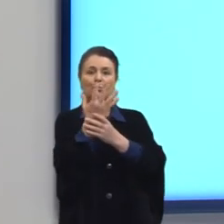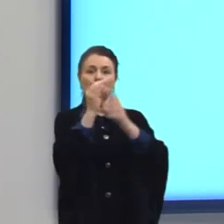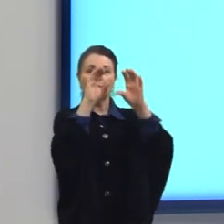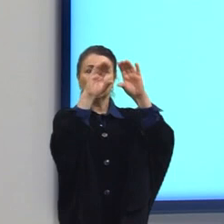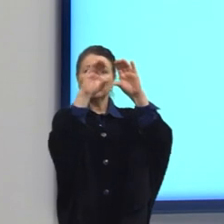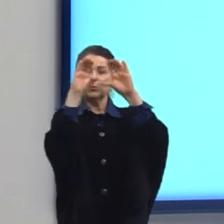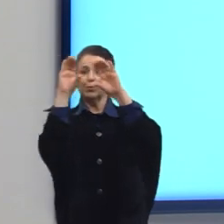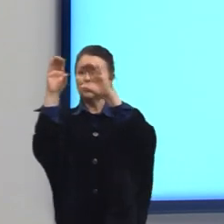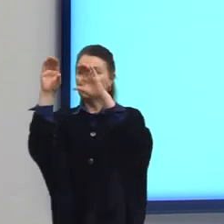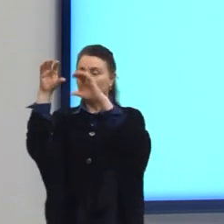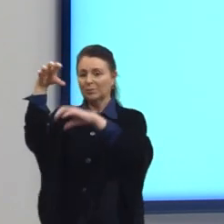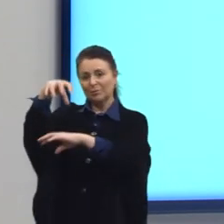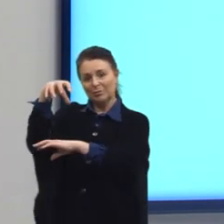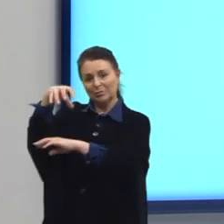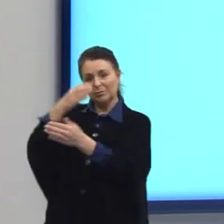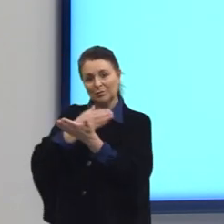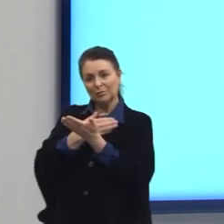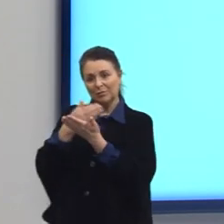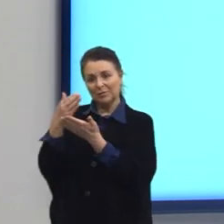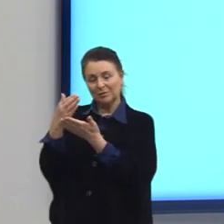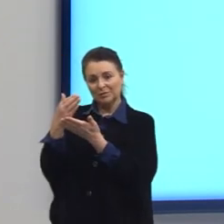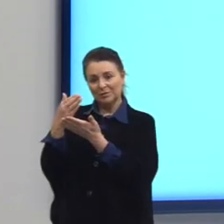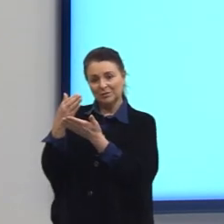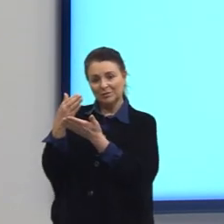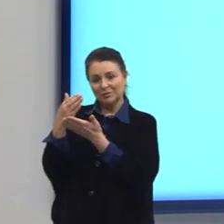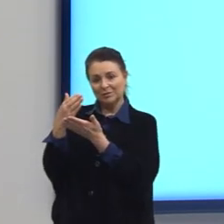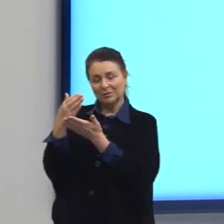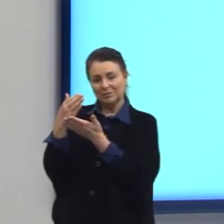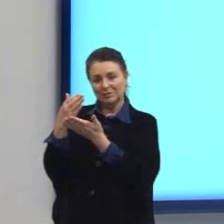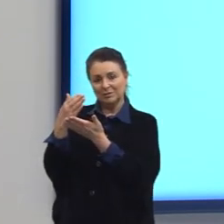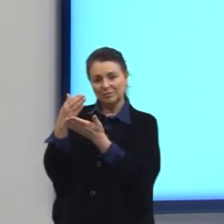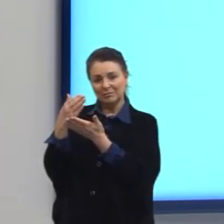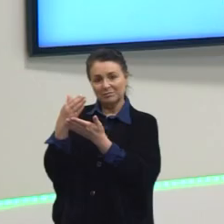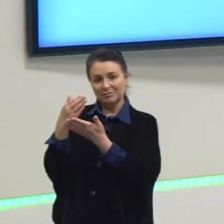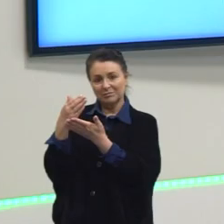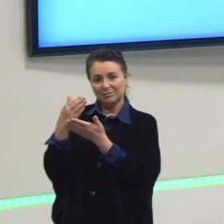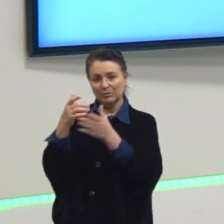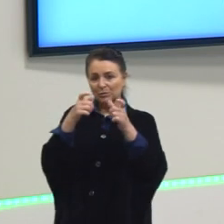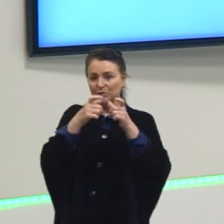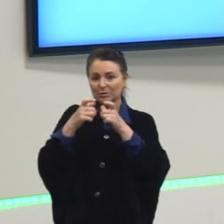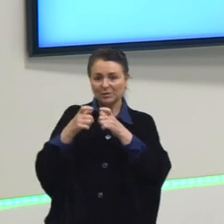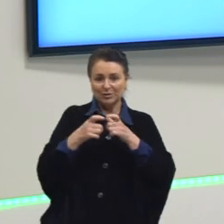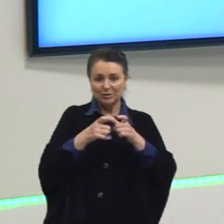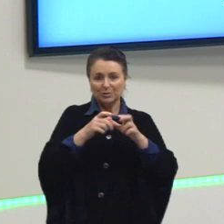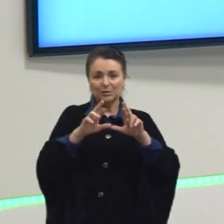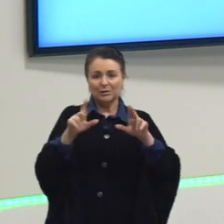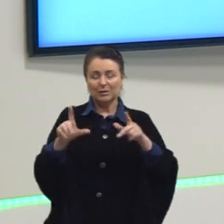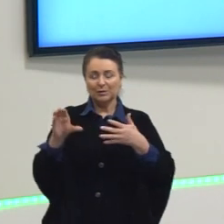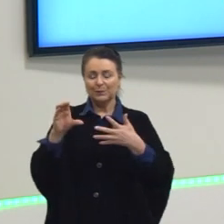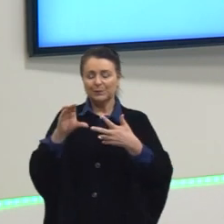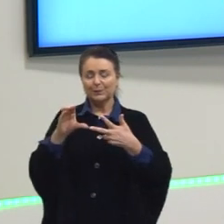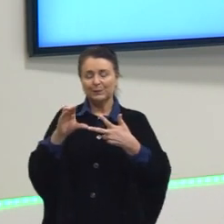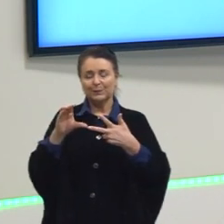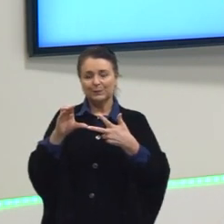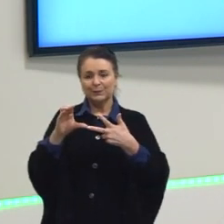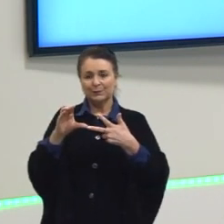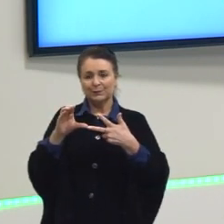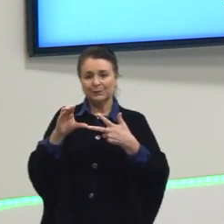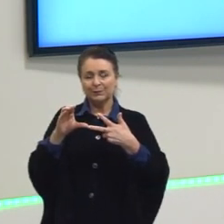espalhar a chuva por onde ela passar, né? Então, a letra C é uma boa pedida.